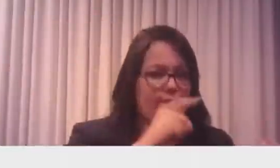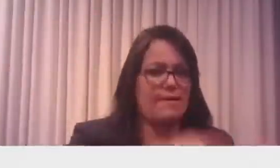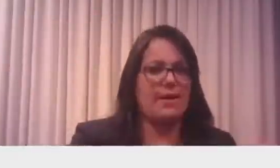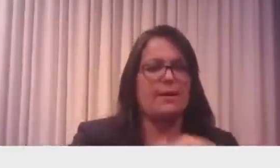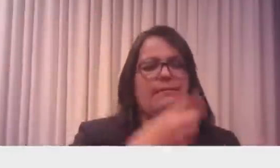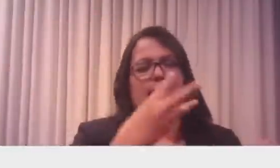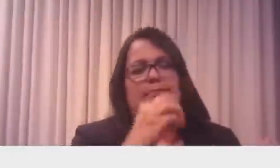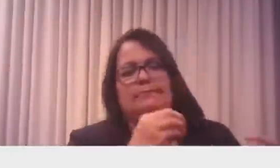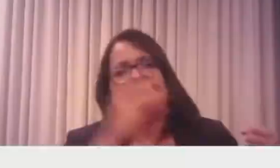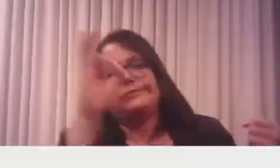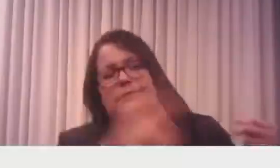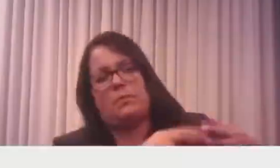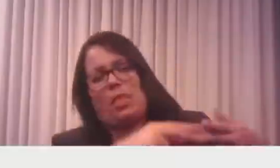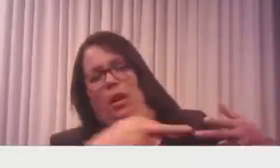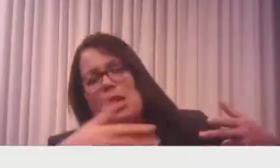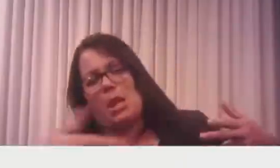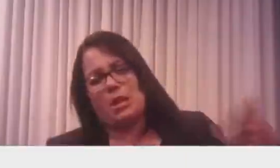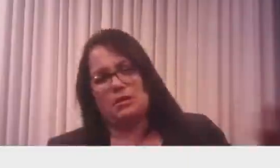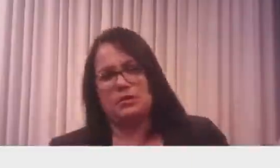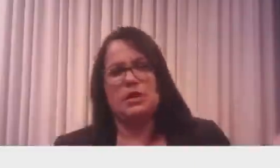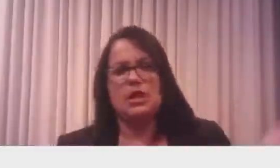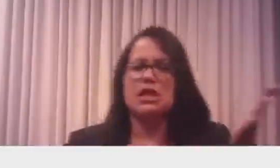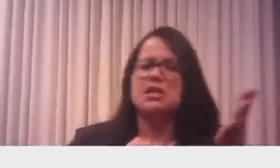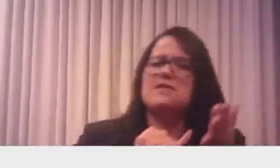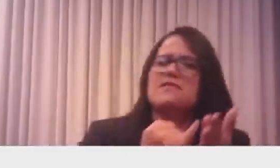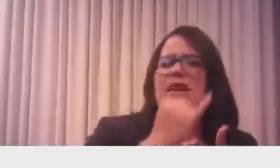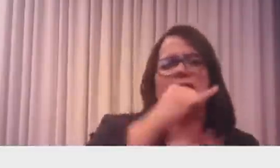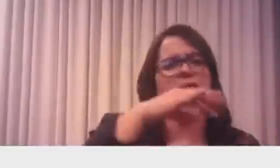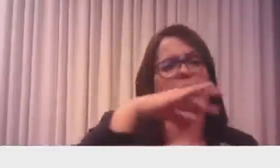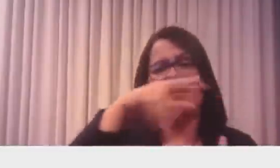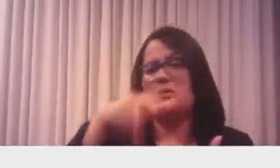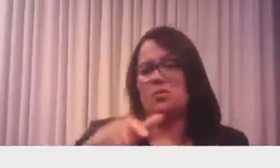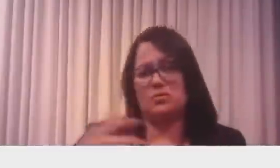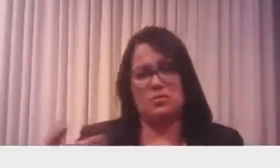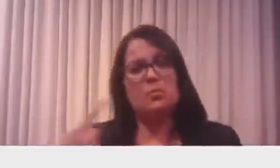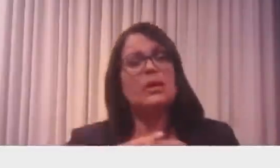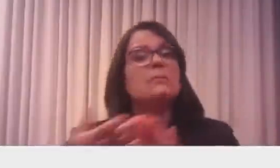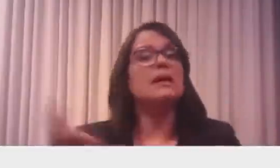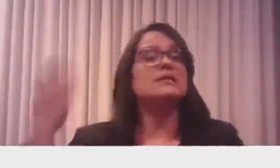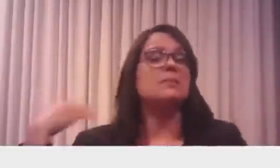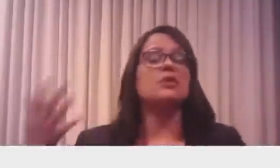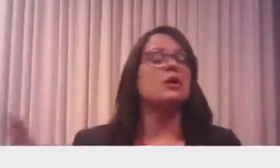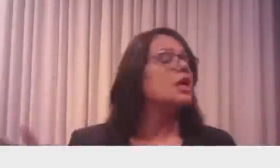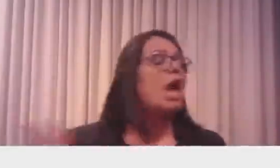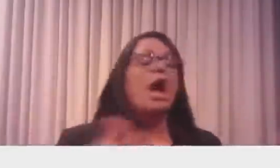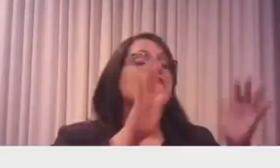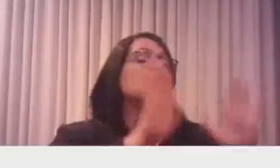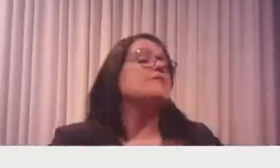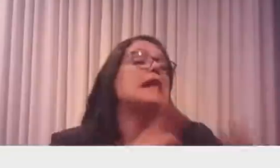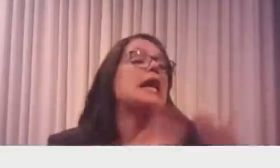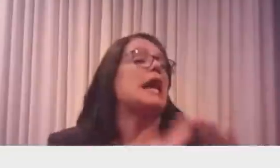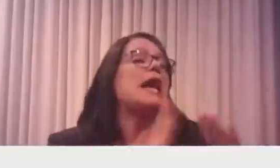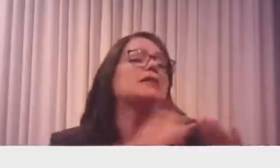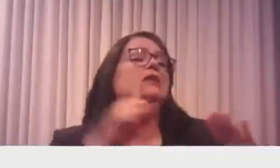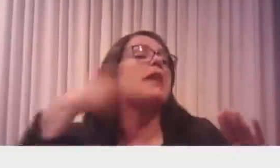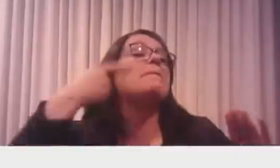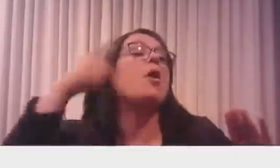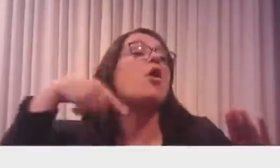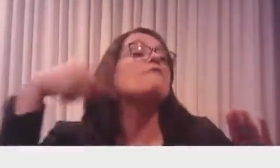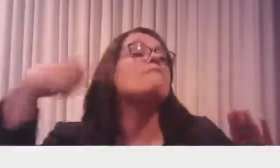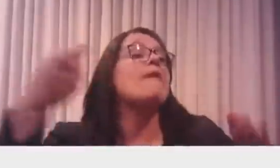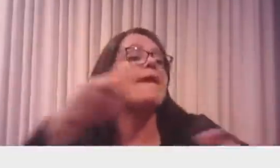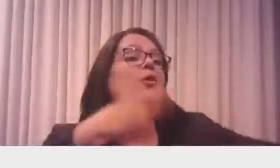E por aí vai. A inflação veio no mundo todo. Porque a política do fique em casa. A economia te vê depois, até eu era criticado,